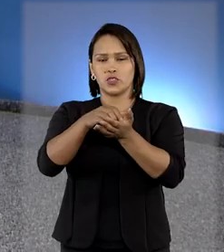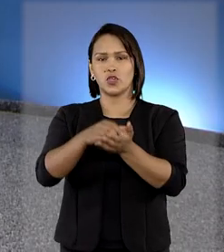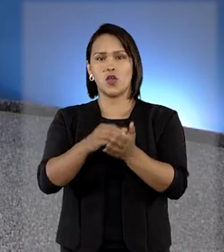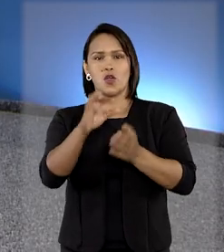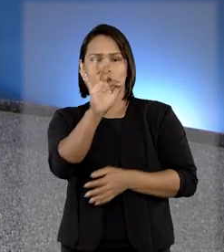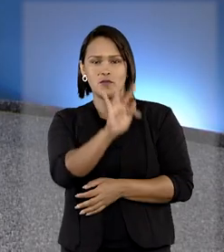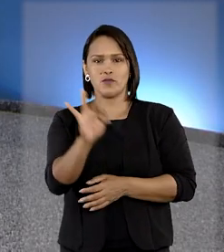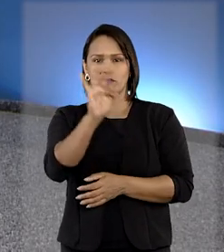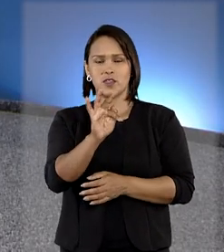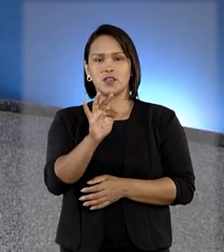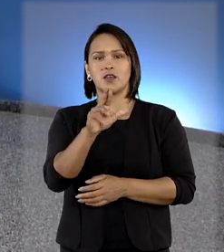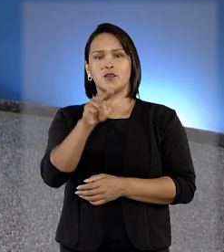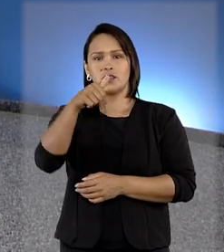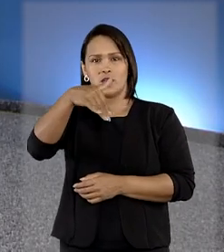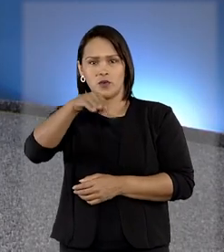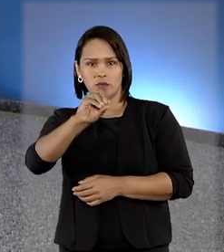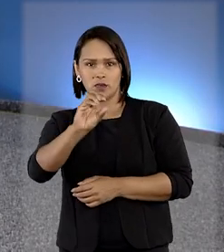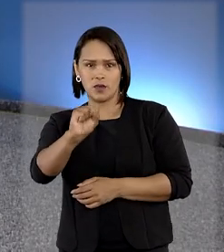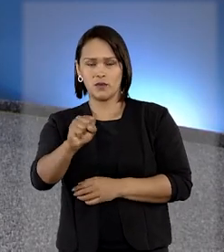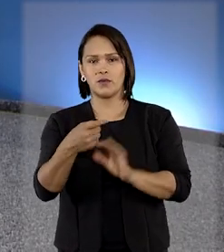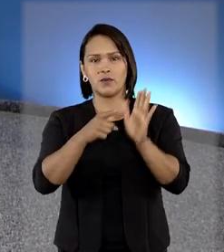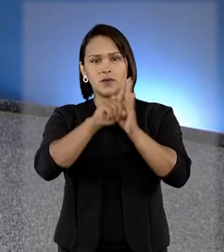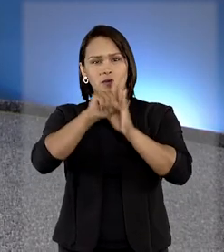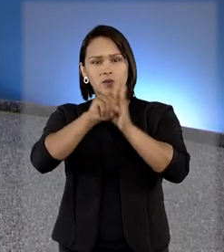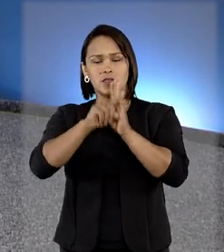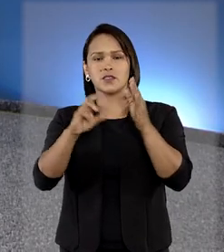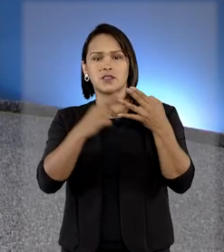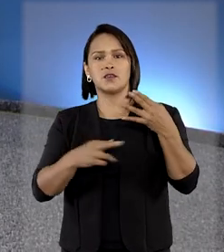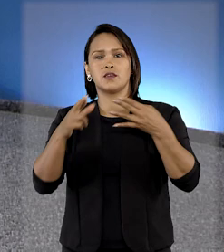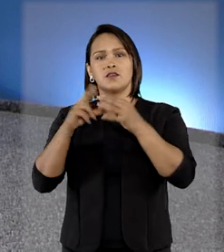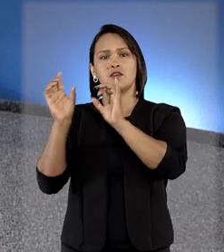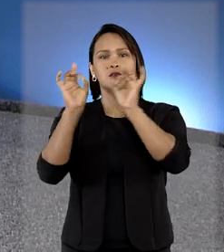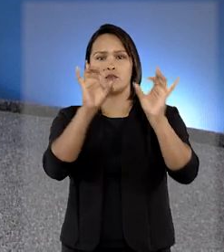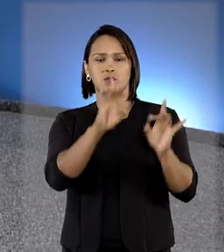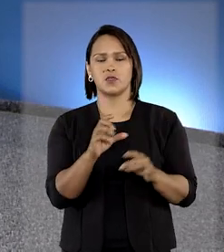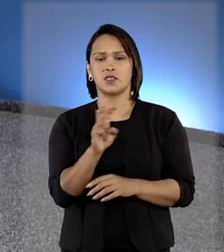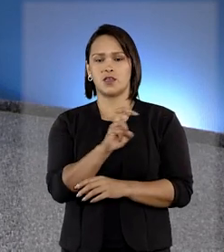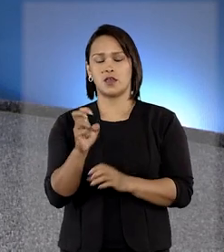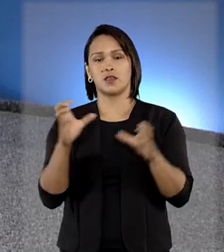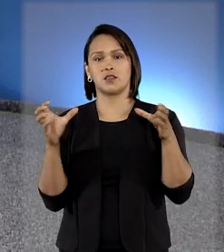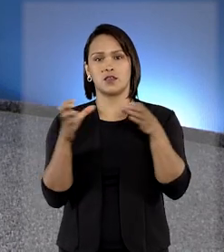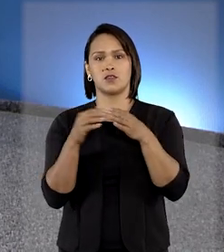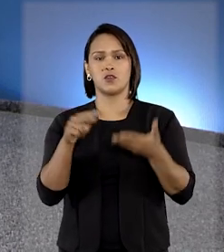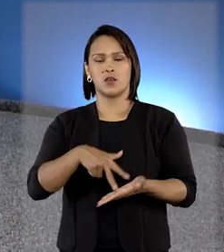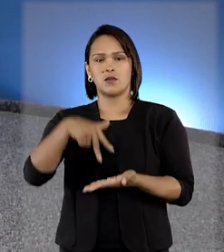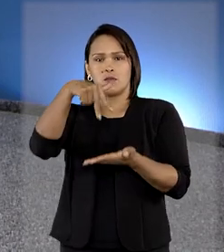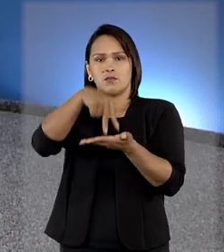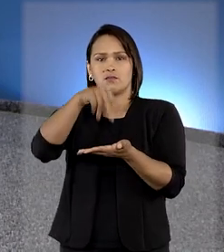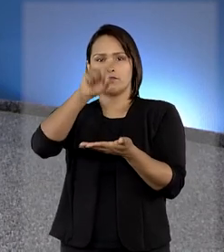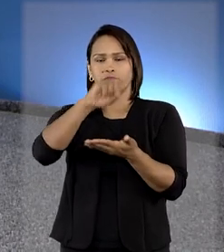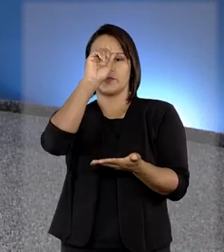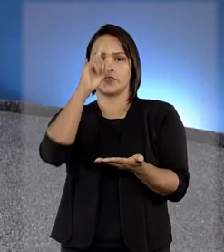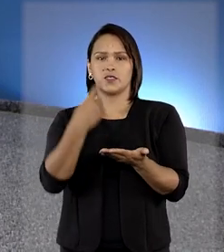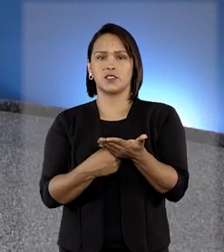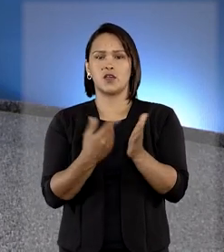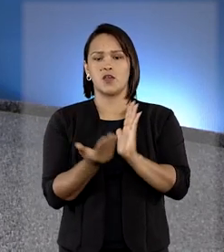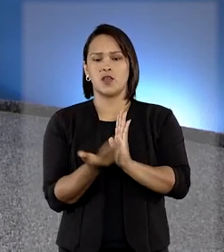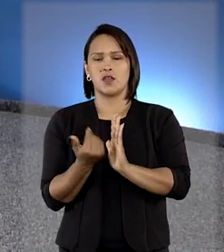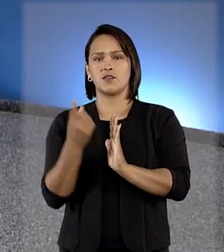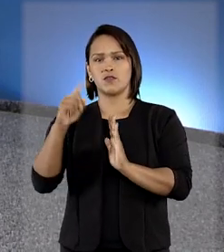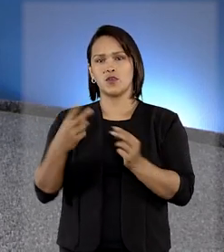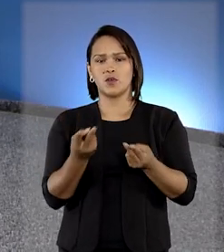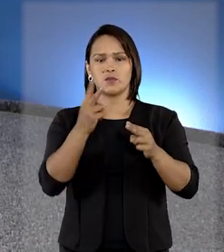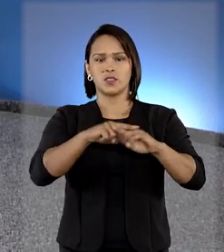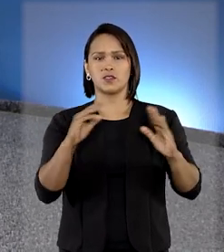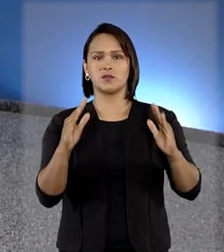Ao analisar recurso especial, a quinta turma manteve a decisão que revogou a prisão domiciliar humanitária de